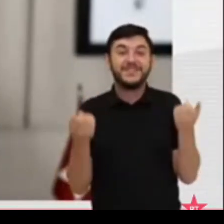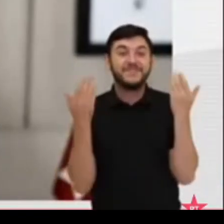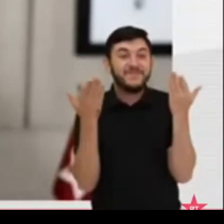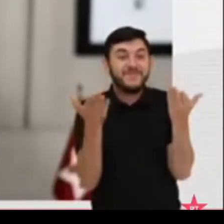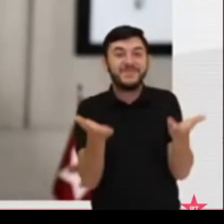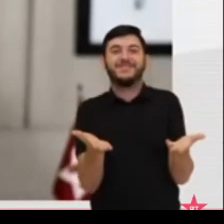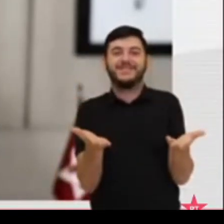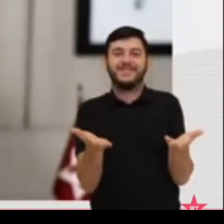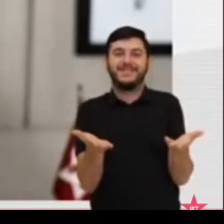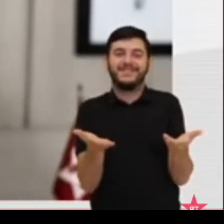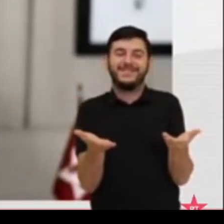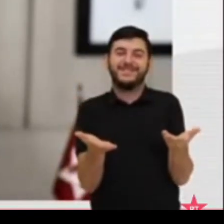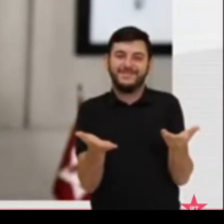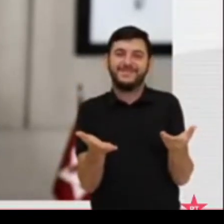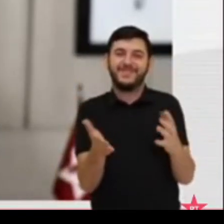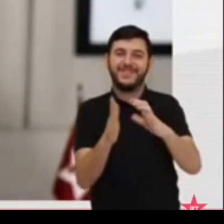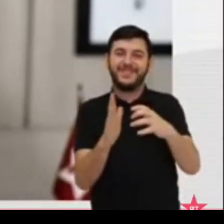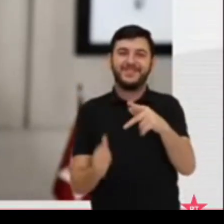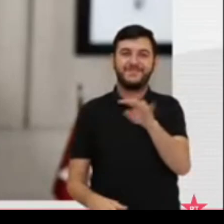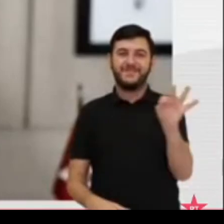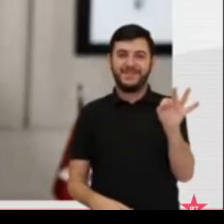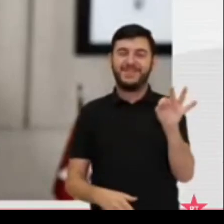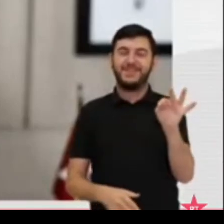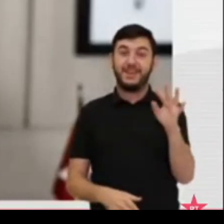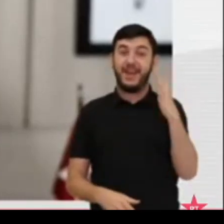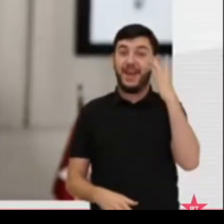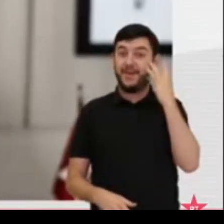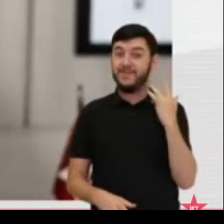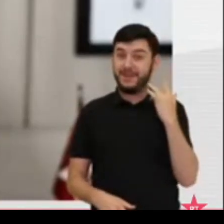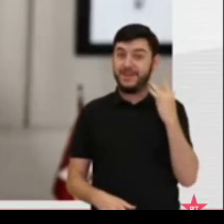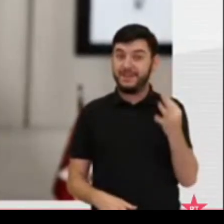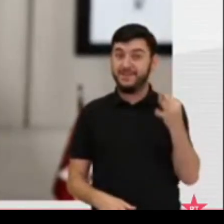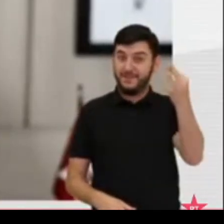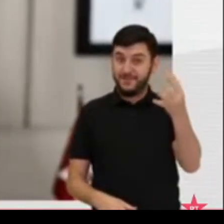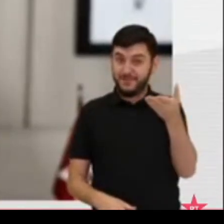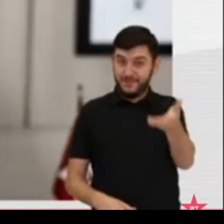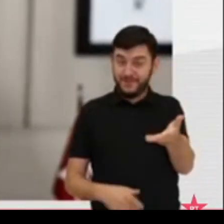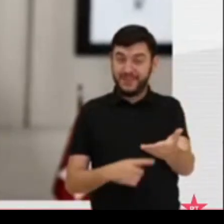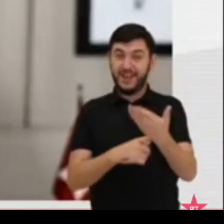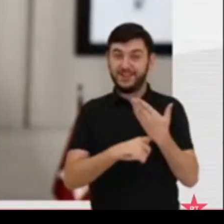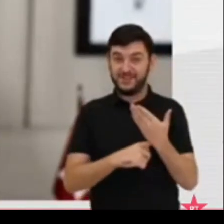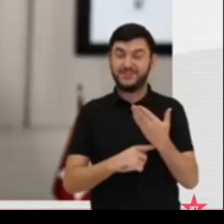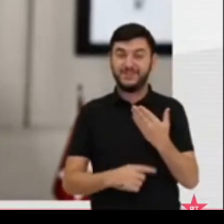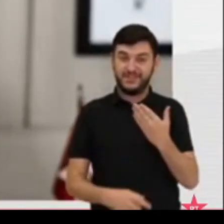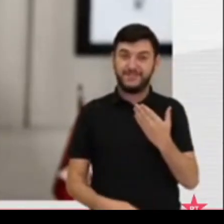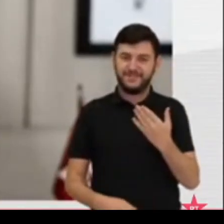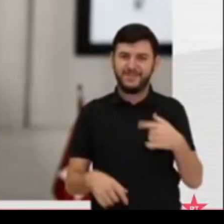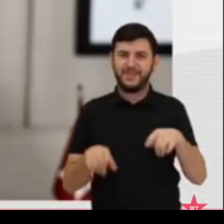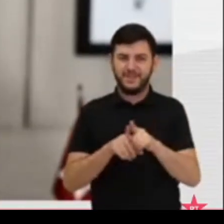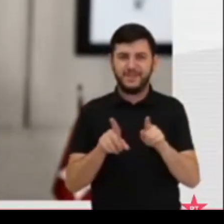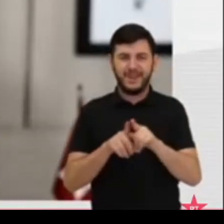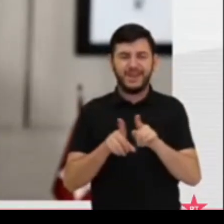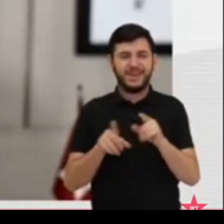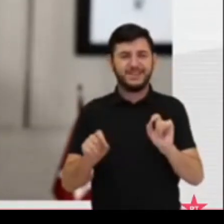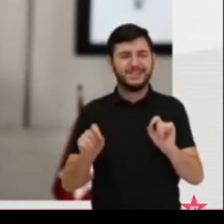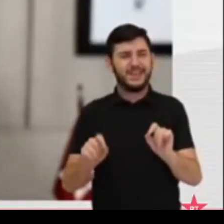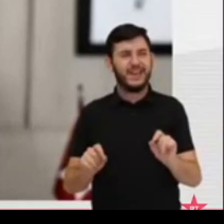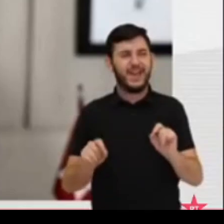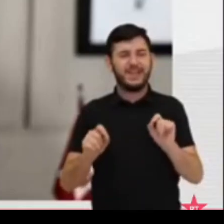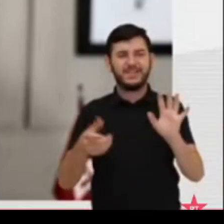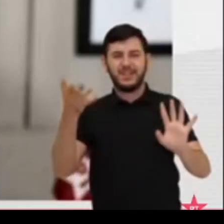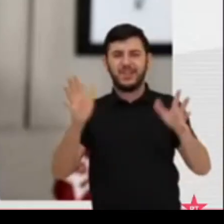Amanhã, quando, com a sua ajuda, todo esse pesadelo chegar ao fim, nós teremos a